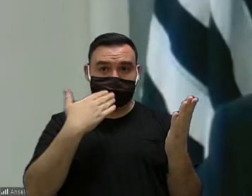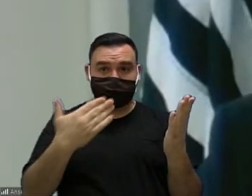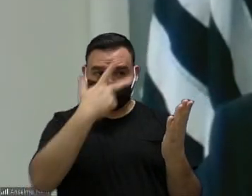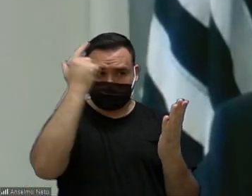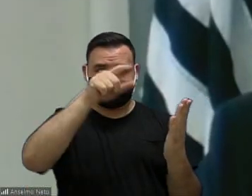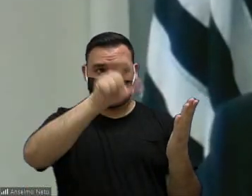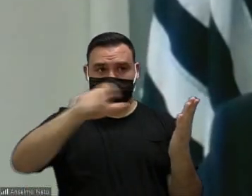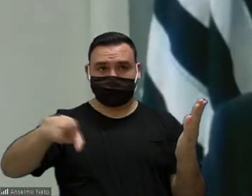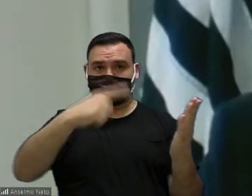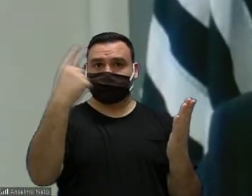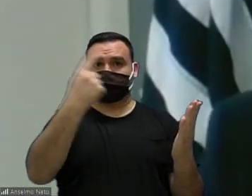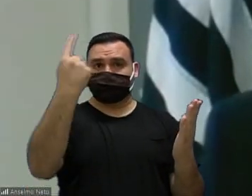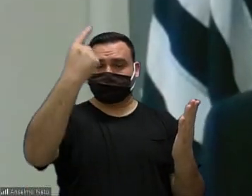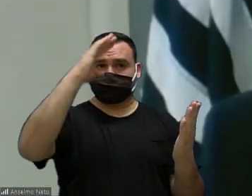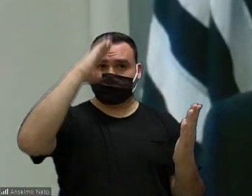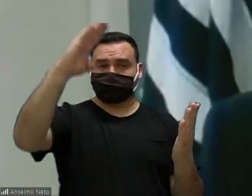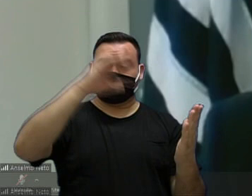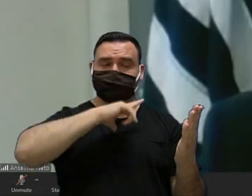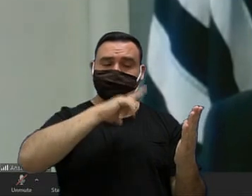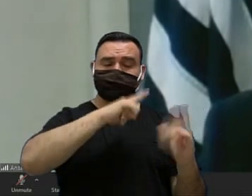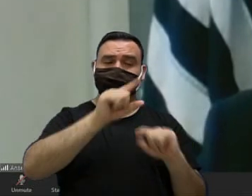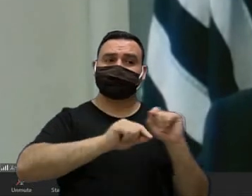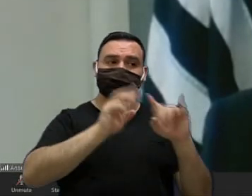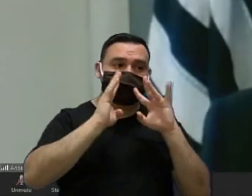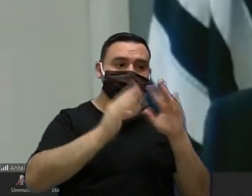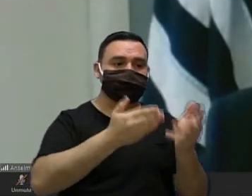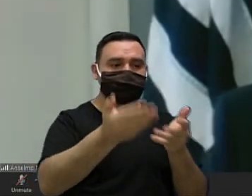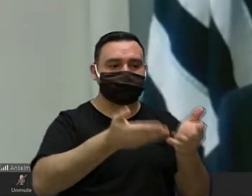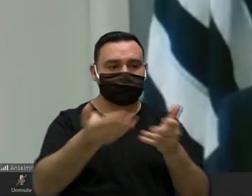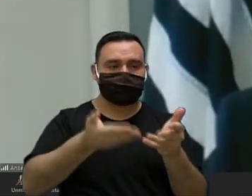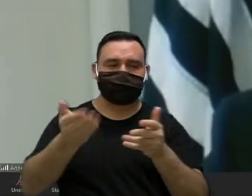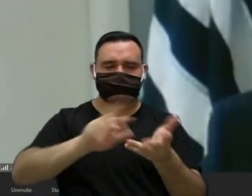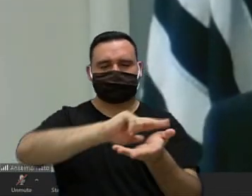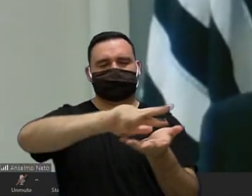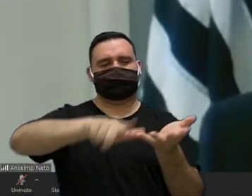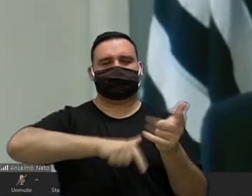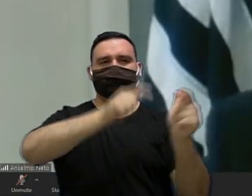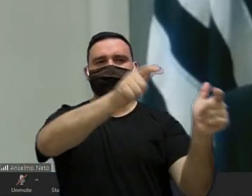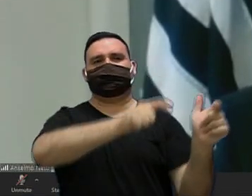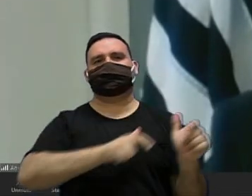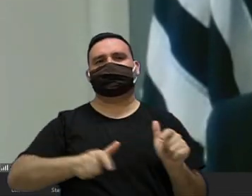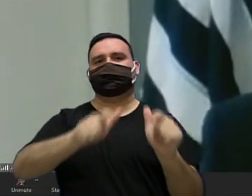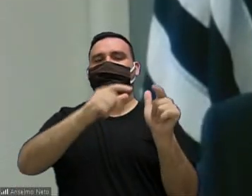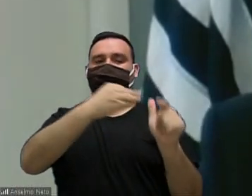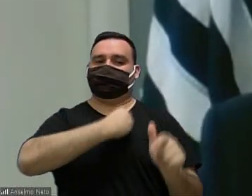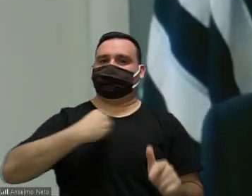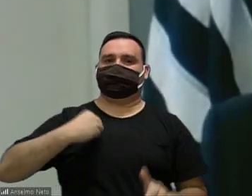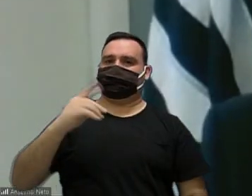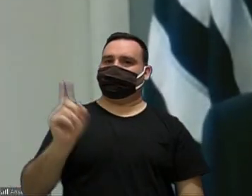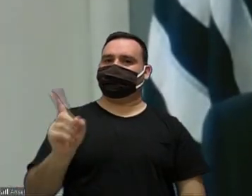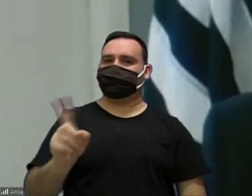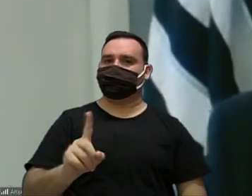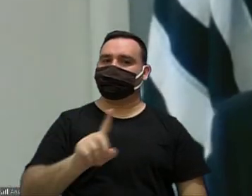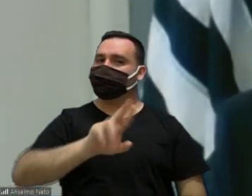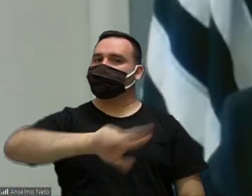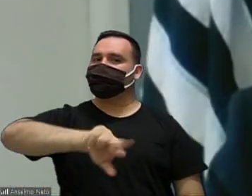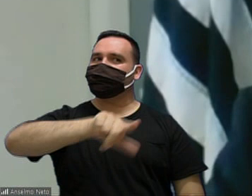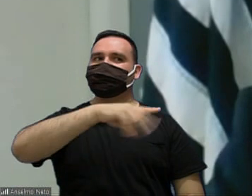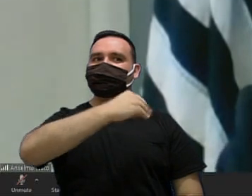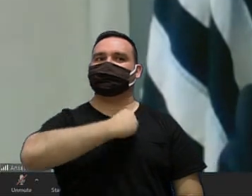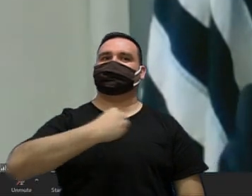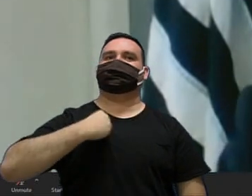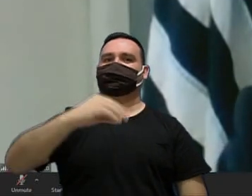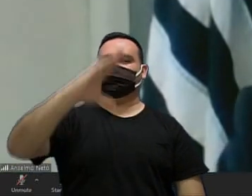pessoas tenham atendimento preferencial nos diversos setores não nas consultas em si não é que elas vão ter